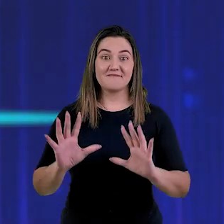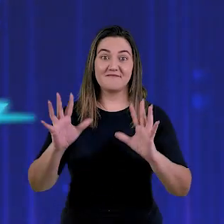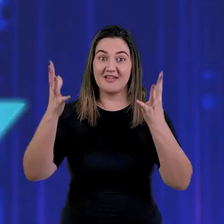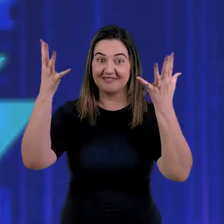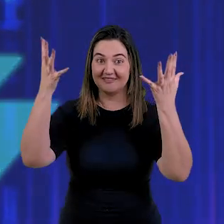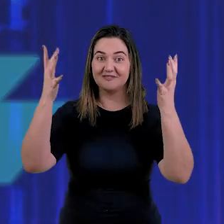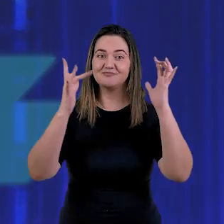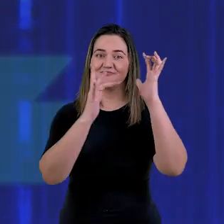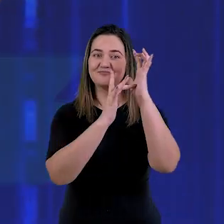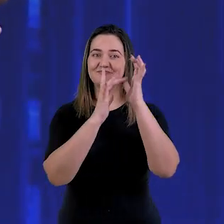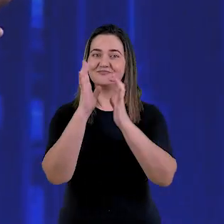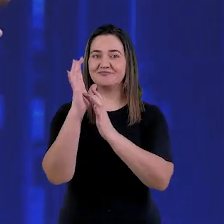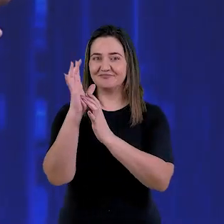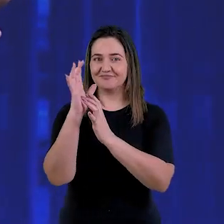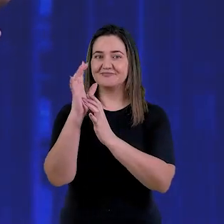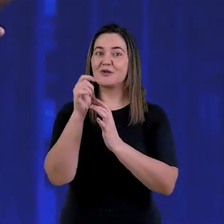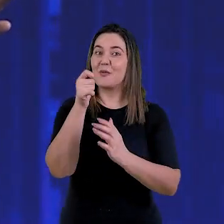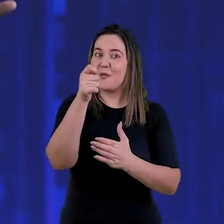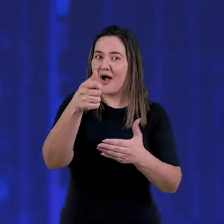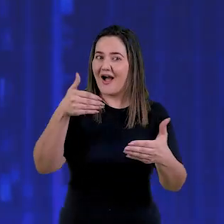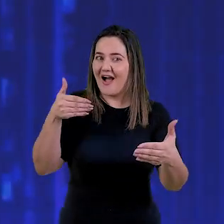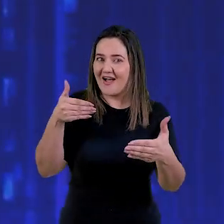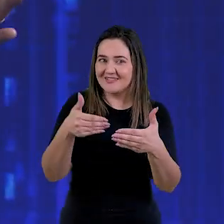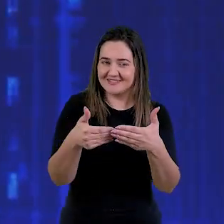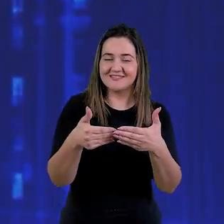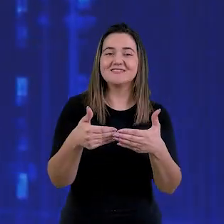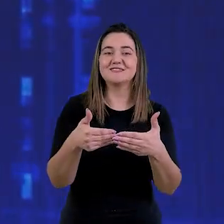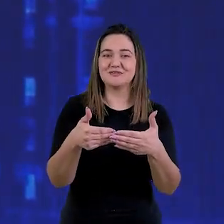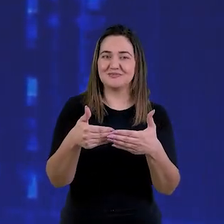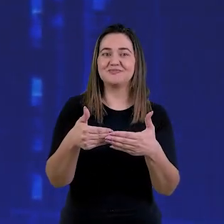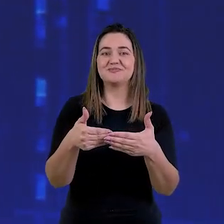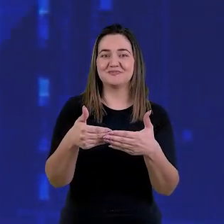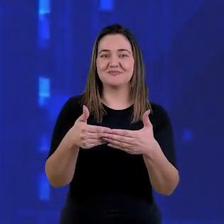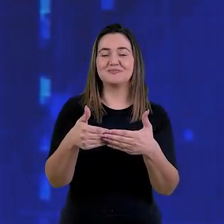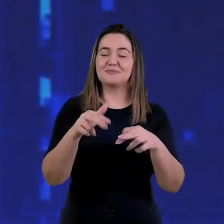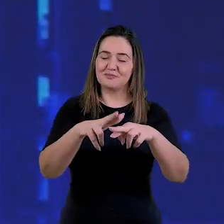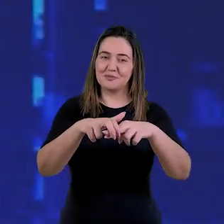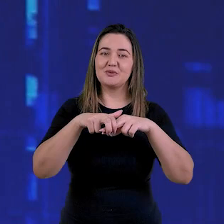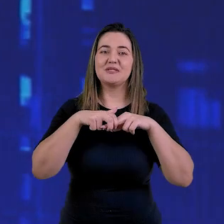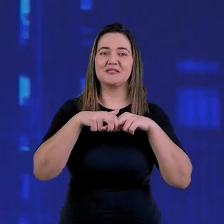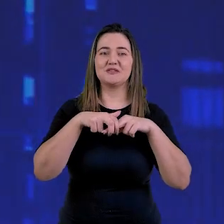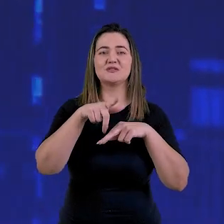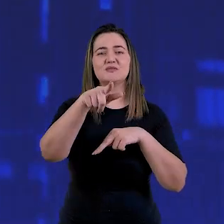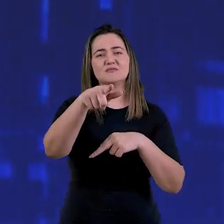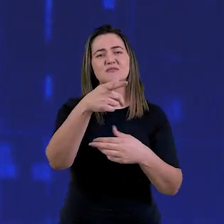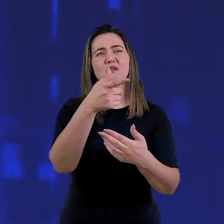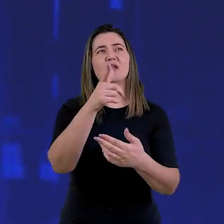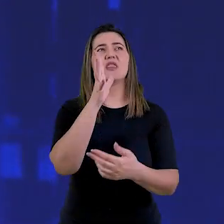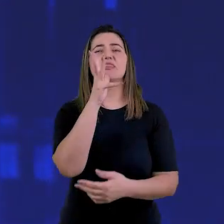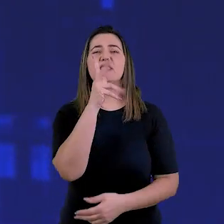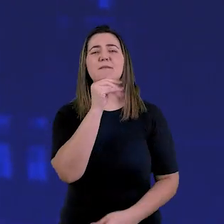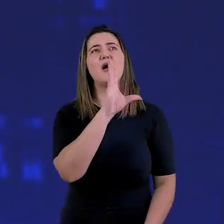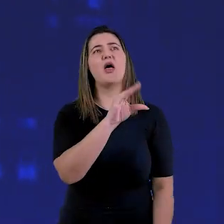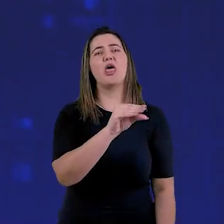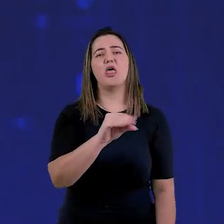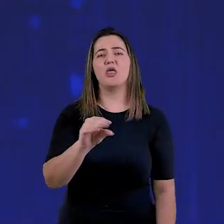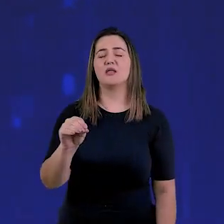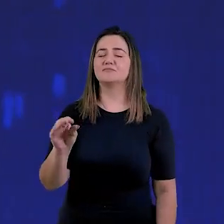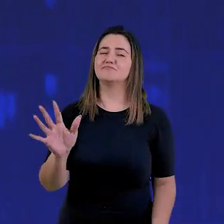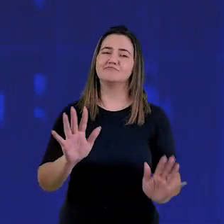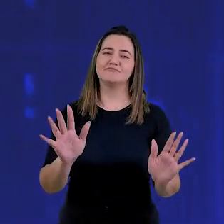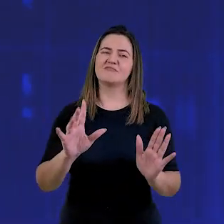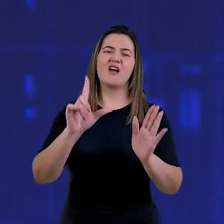As bodas do Cordeiro estão prestes a começar. Portanto, não se demore,